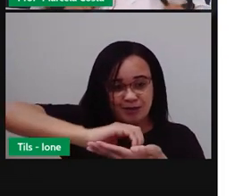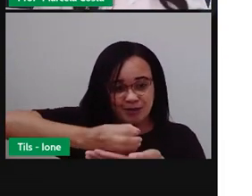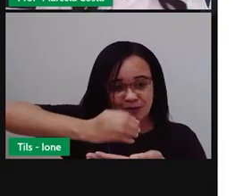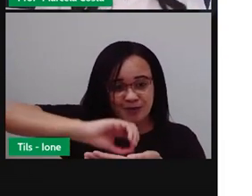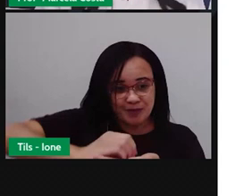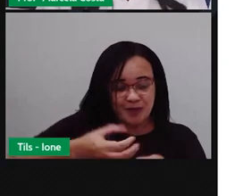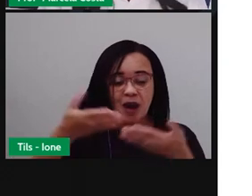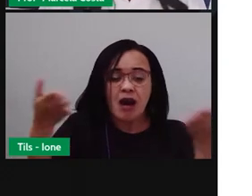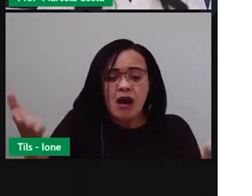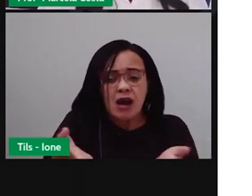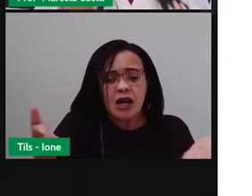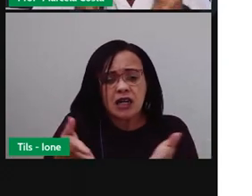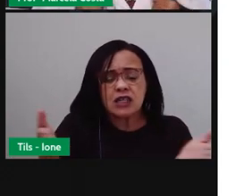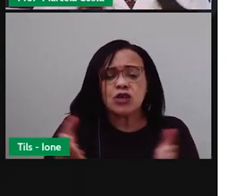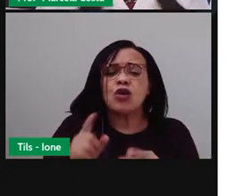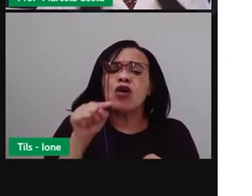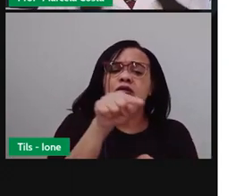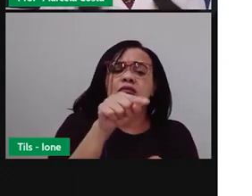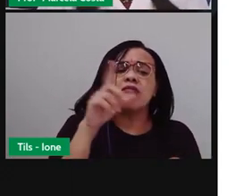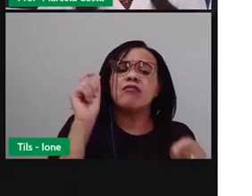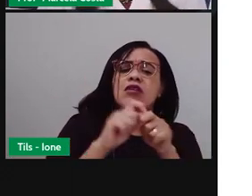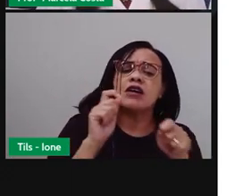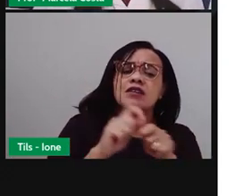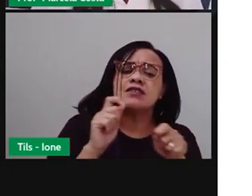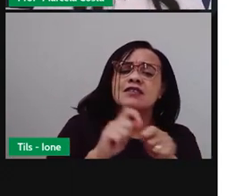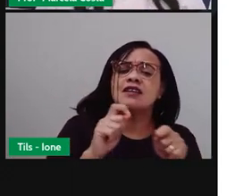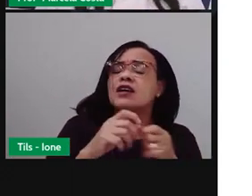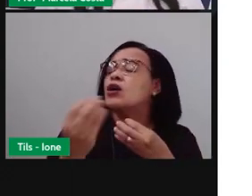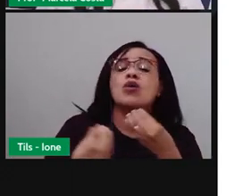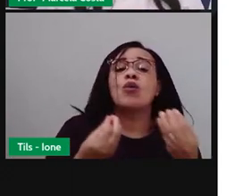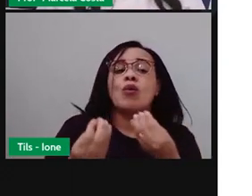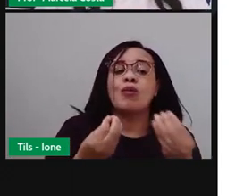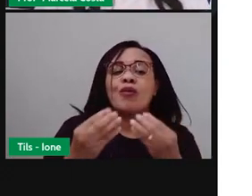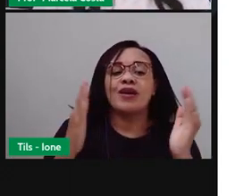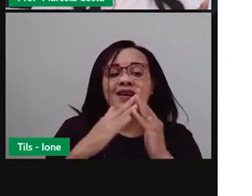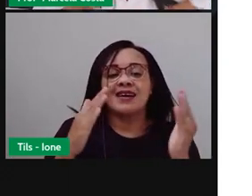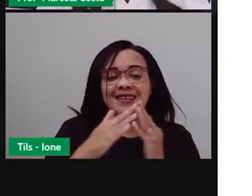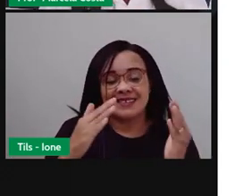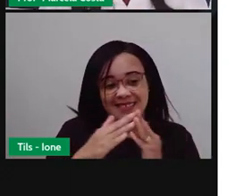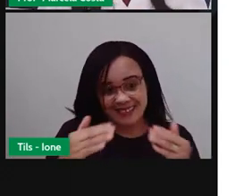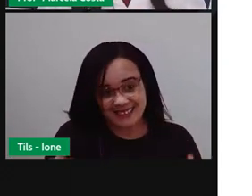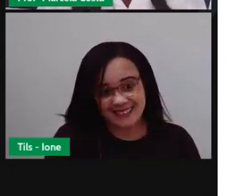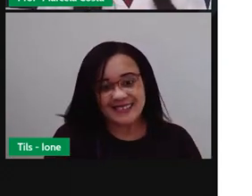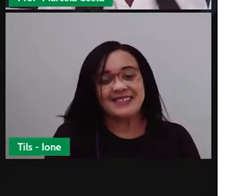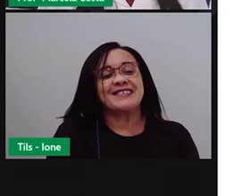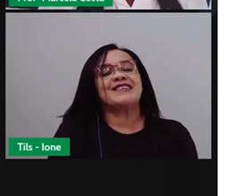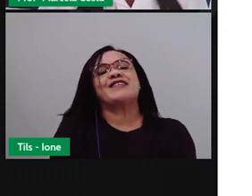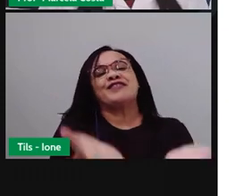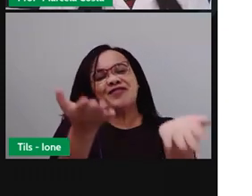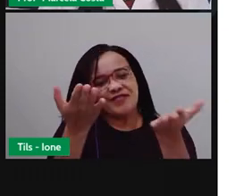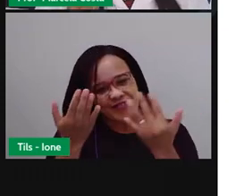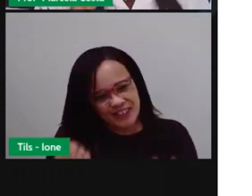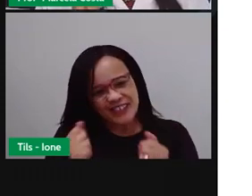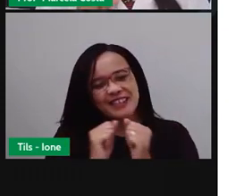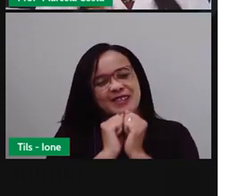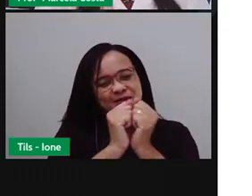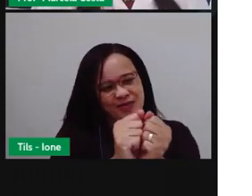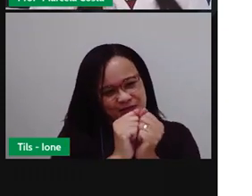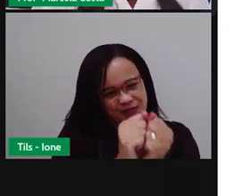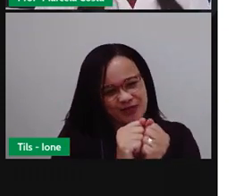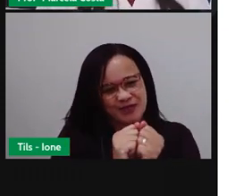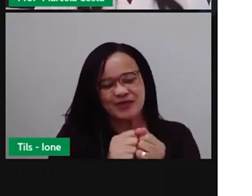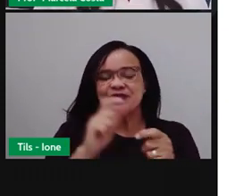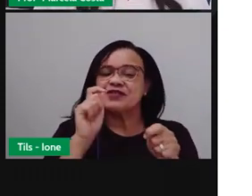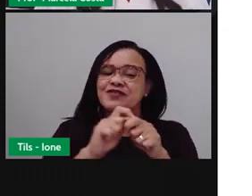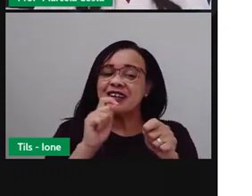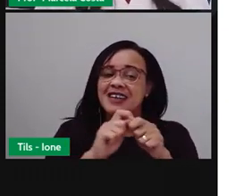convidar você aí a fazer um cuscuse de milho. Vem comigo que eu vou te mostrar como é